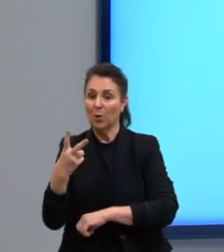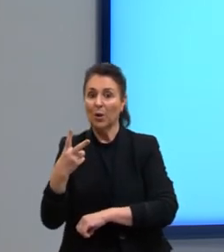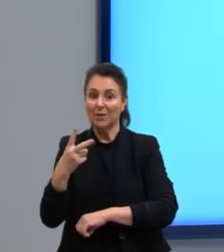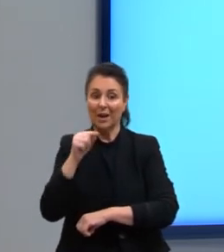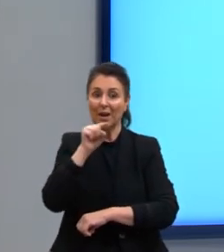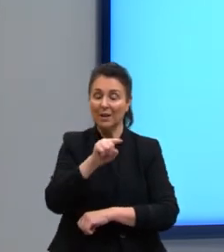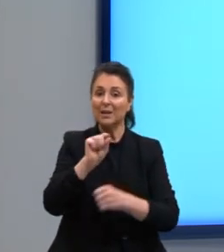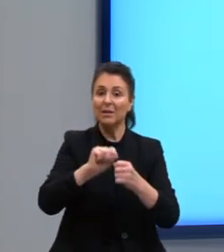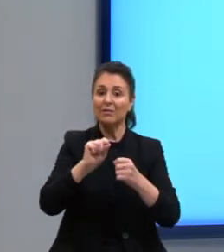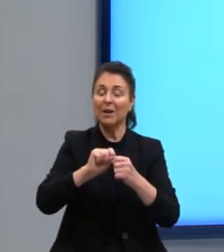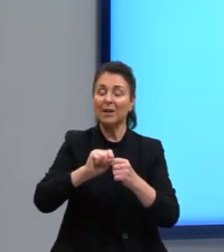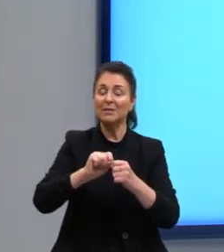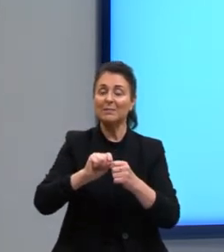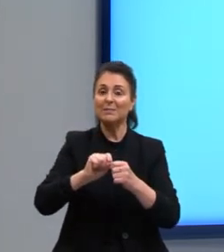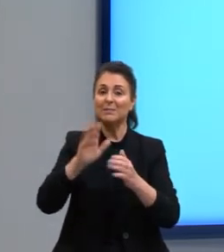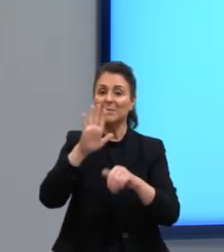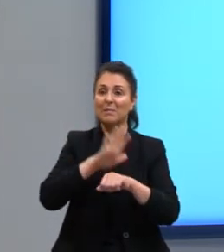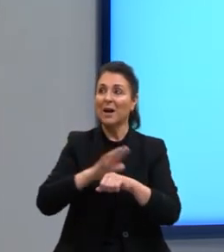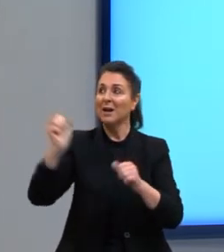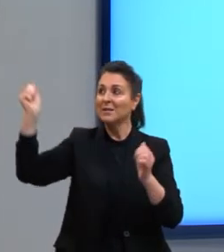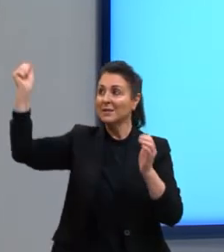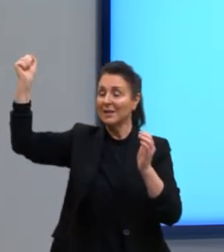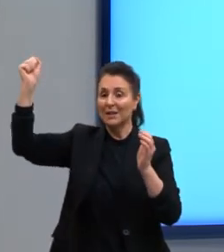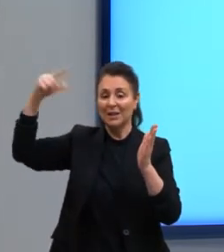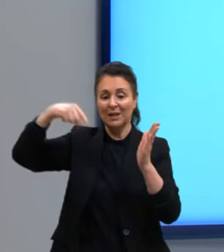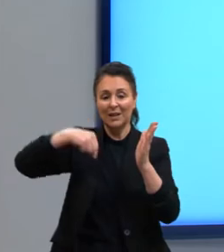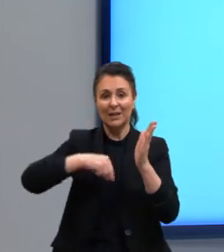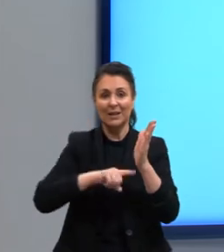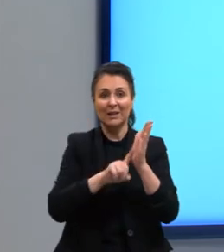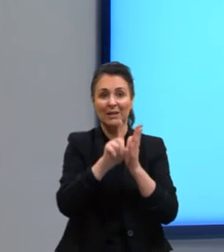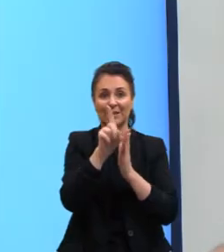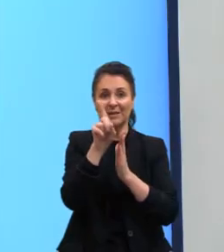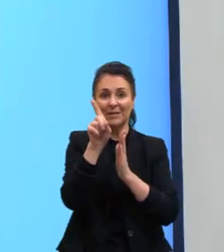é realizada a maior parte da fotossíntese. Beleza?